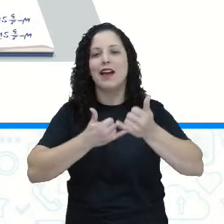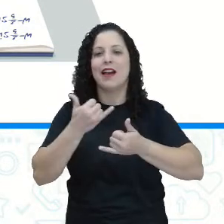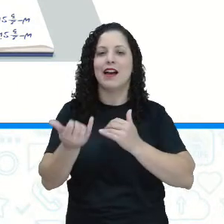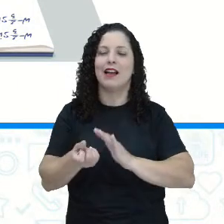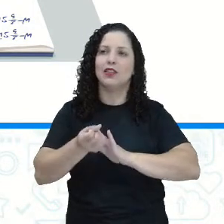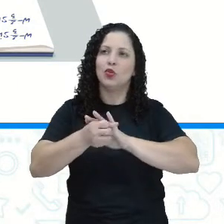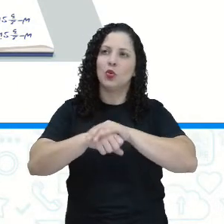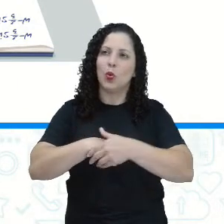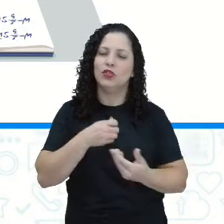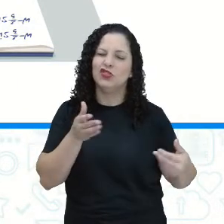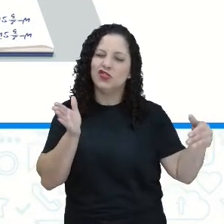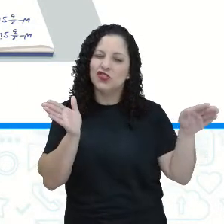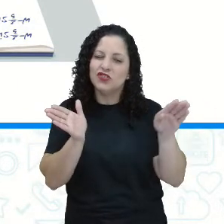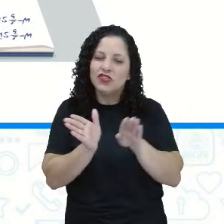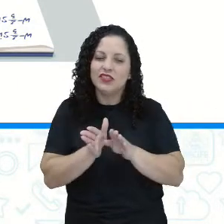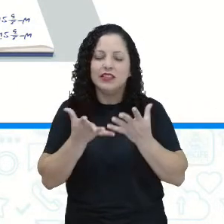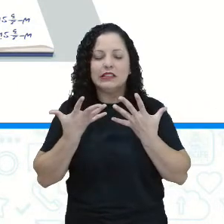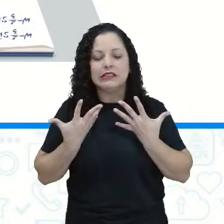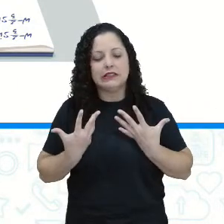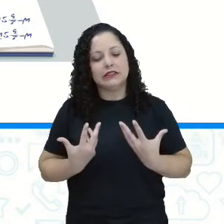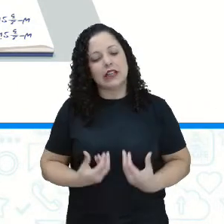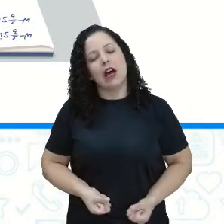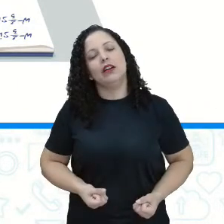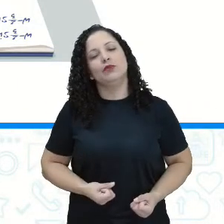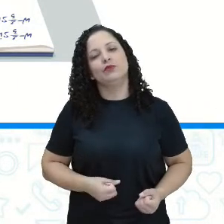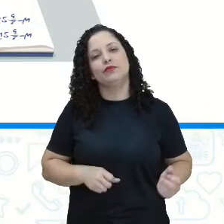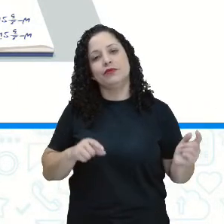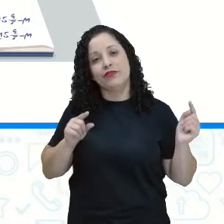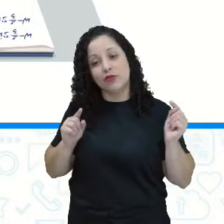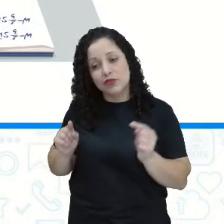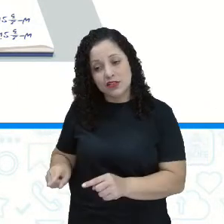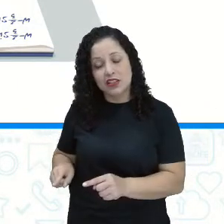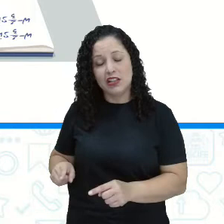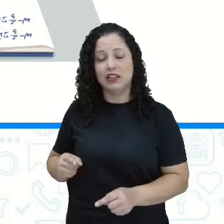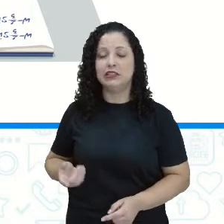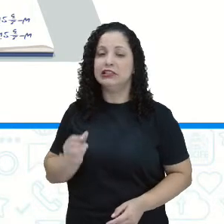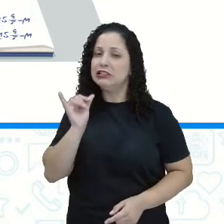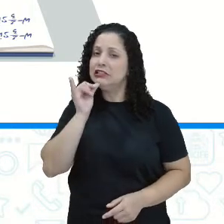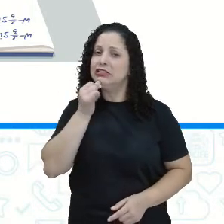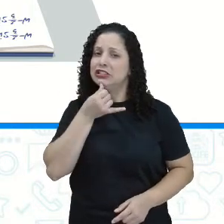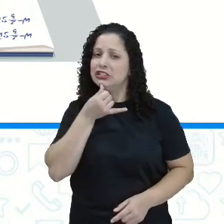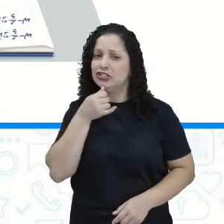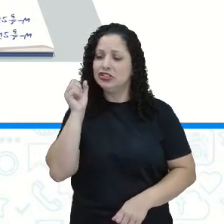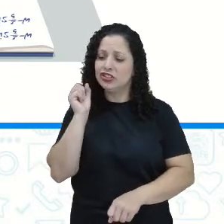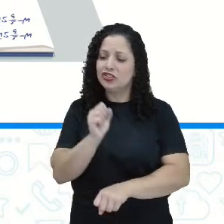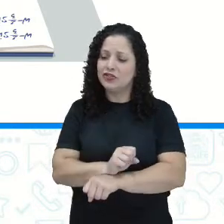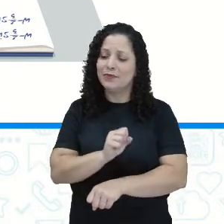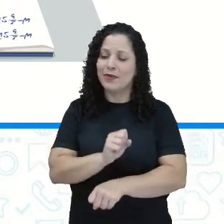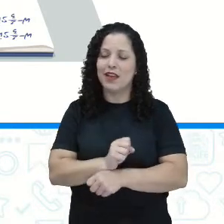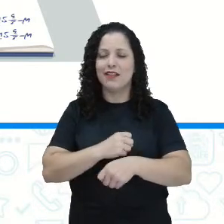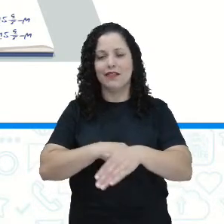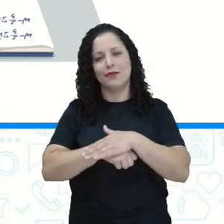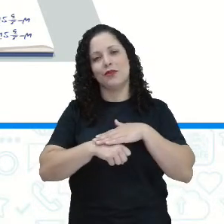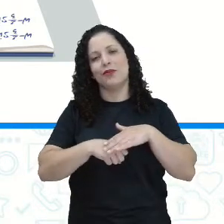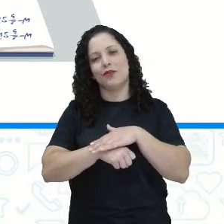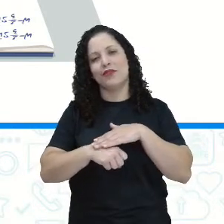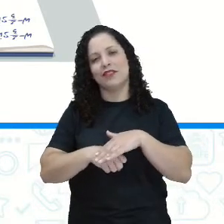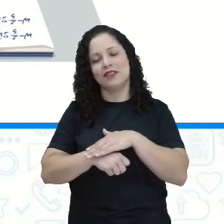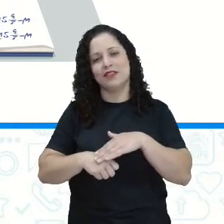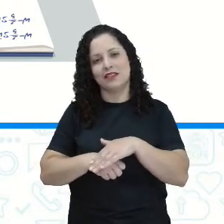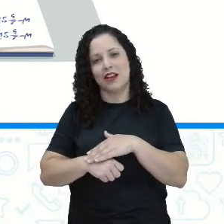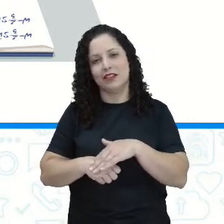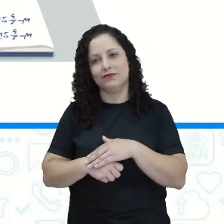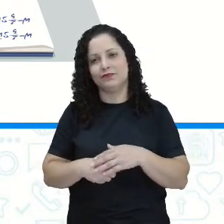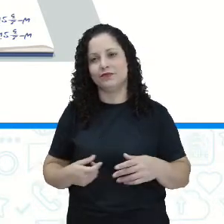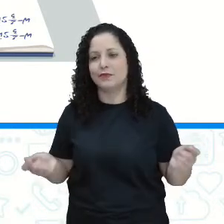chego cansado e você, desconsolado, me espera pra conversar. Se puder,